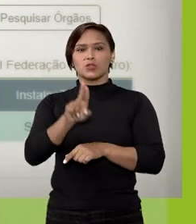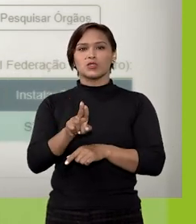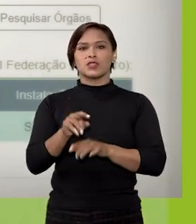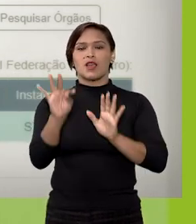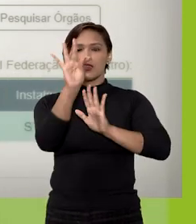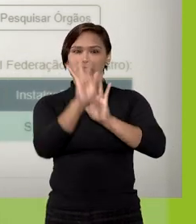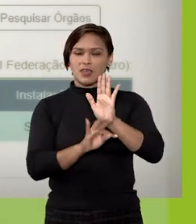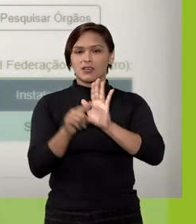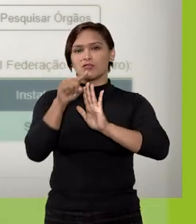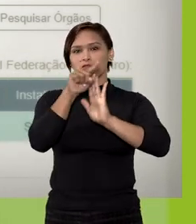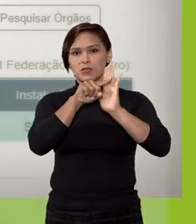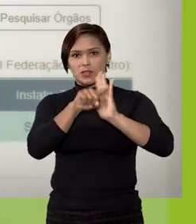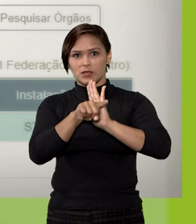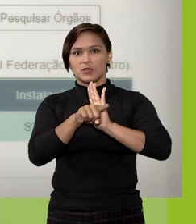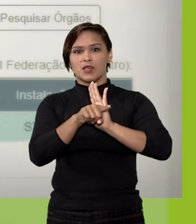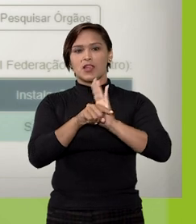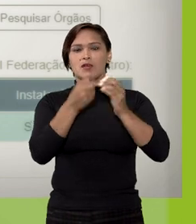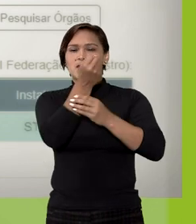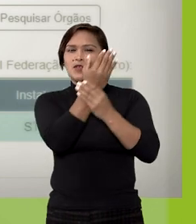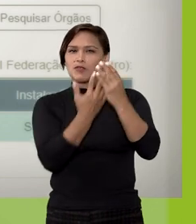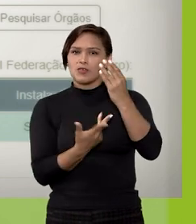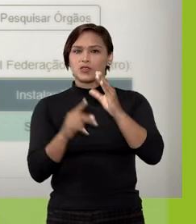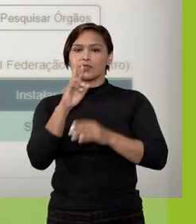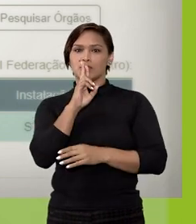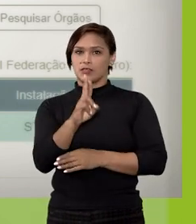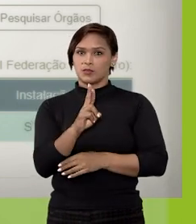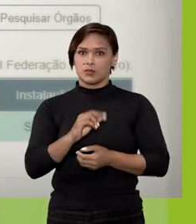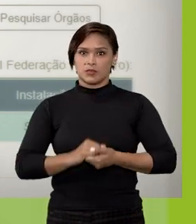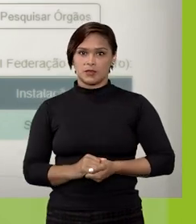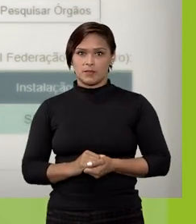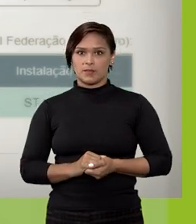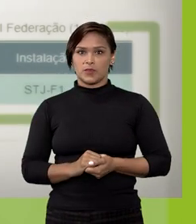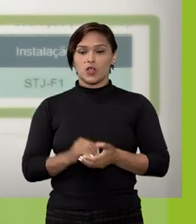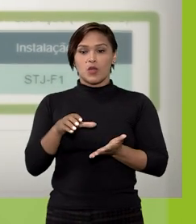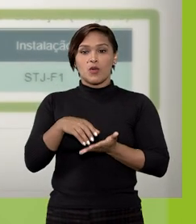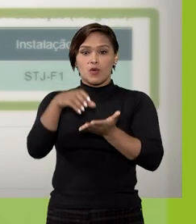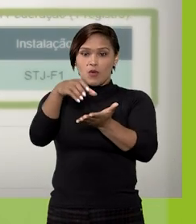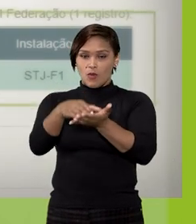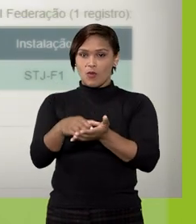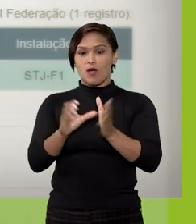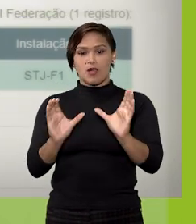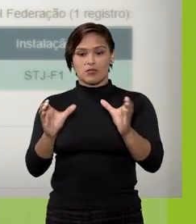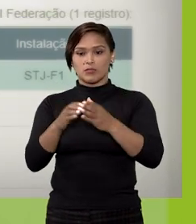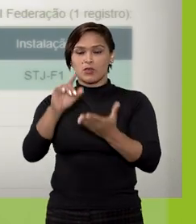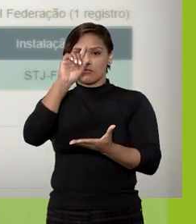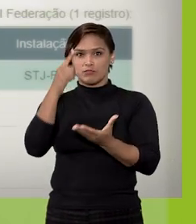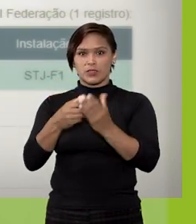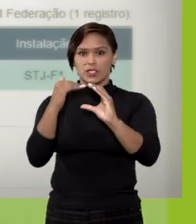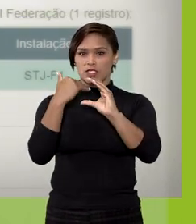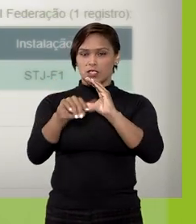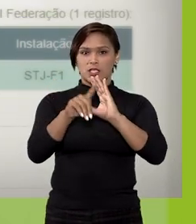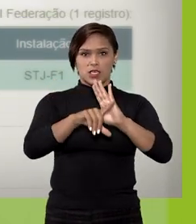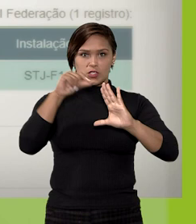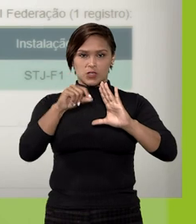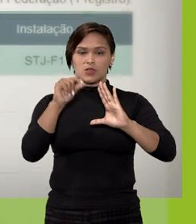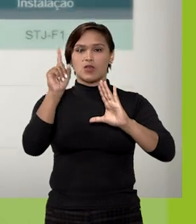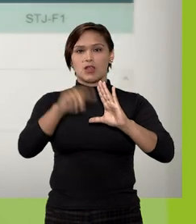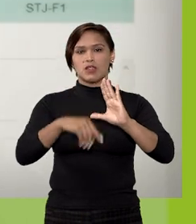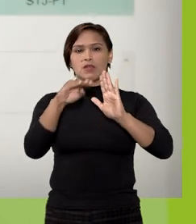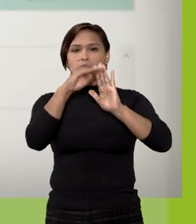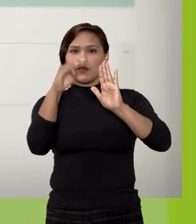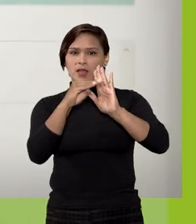Texto para pesquisa, para filtrar os resultados. Com o órgão e a unidade de recebimento selecionados,